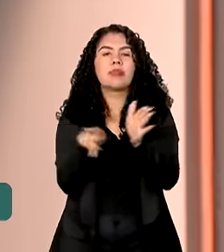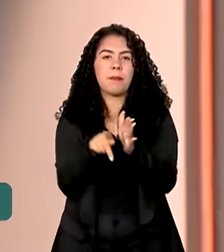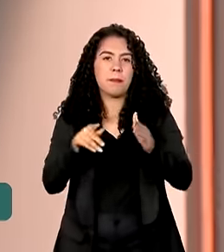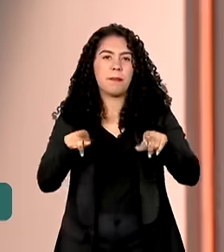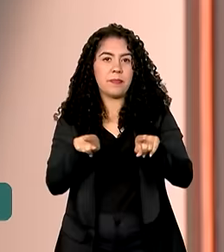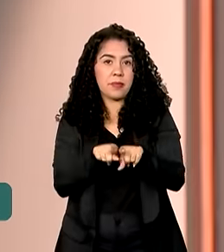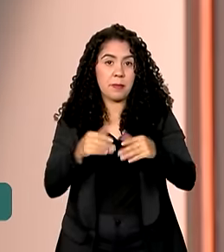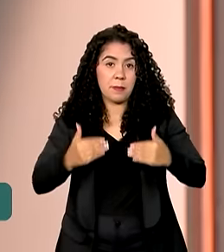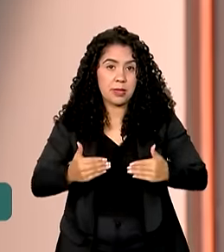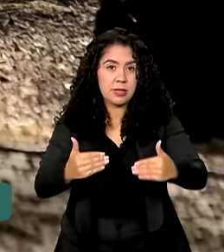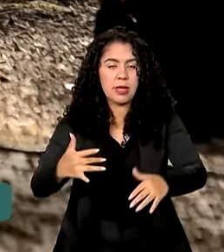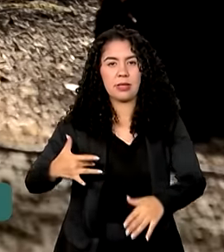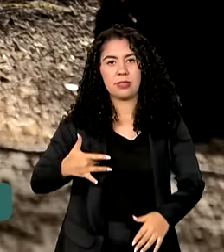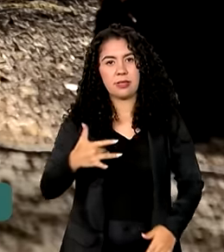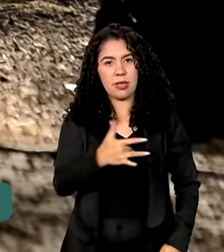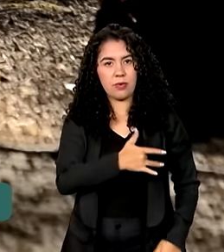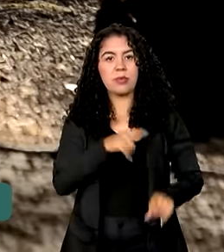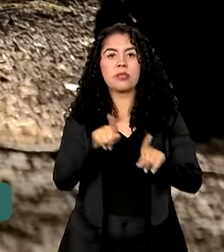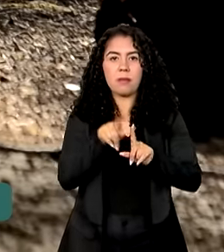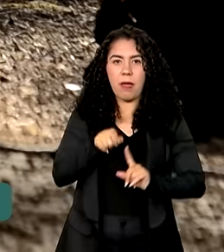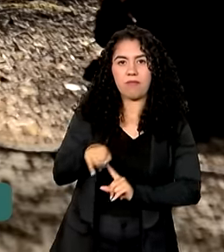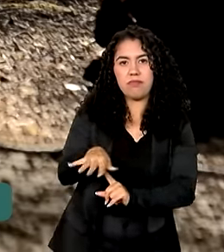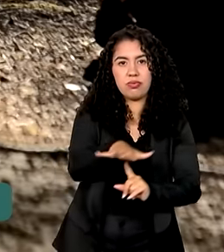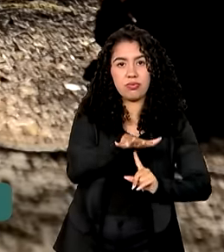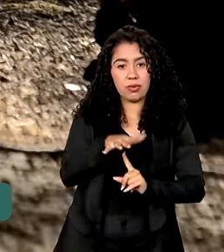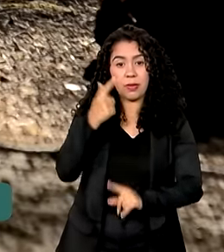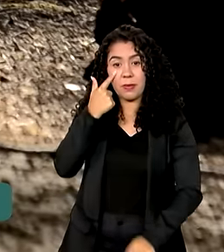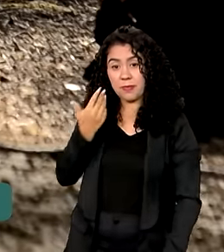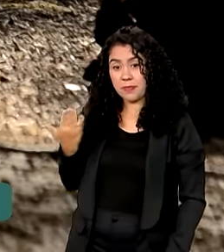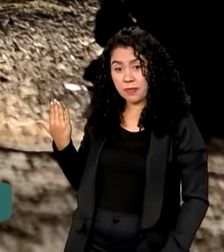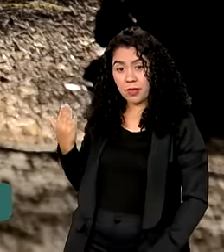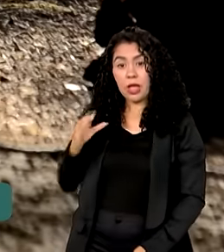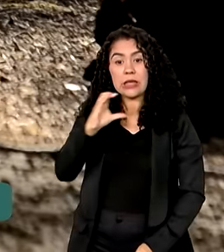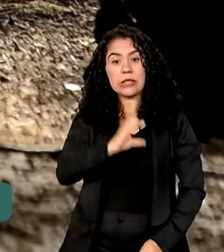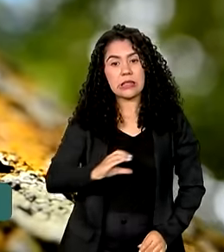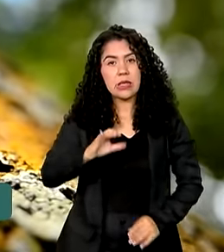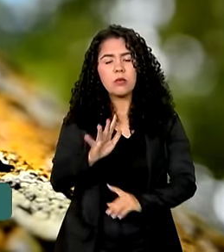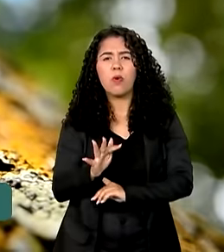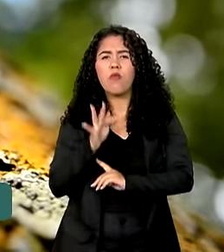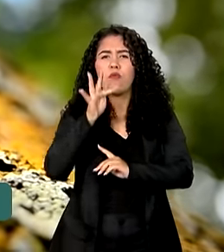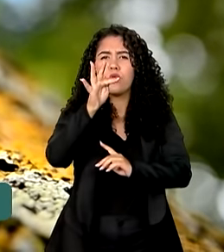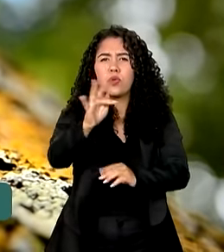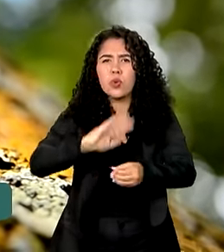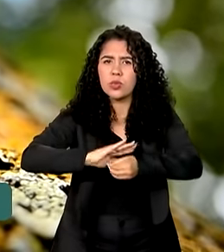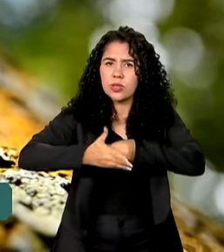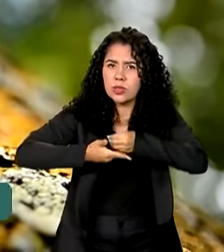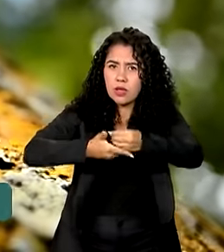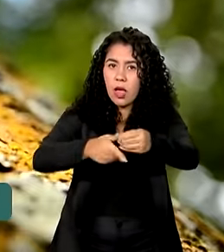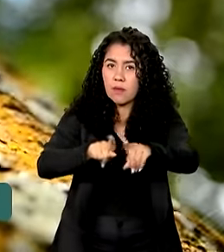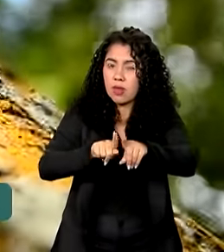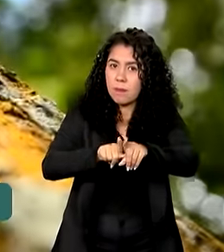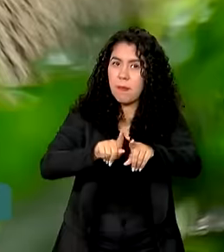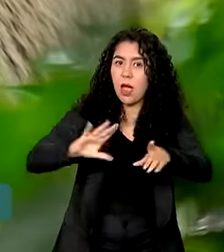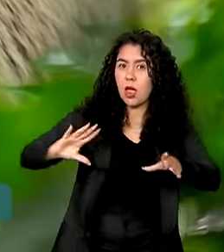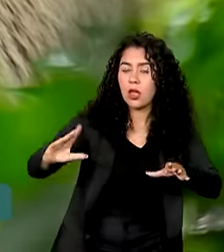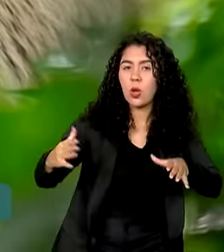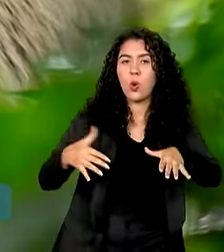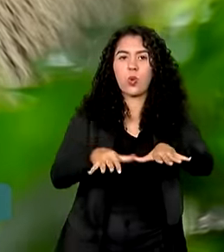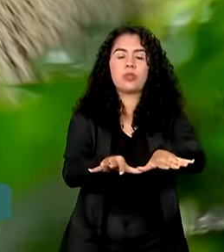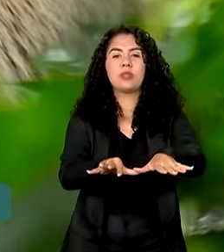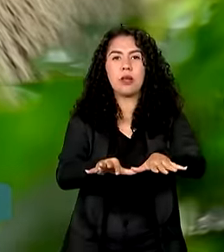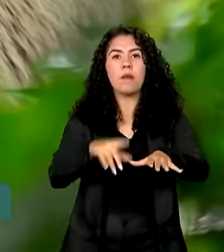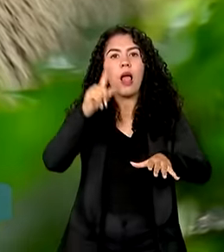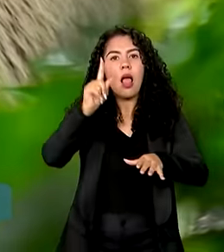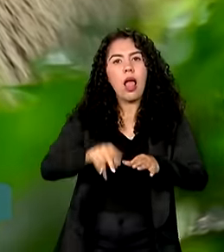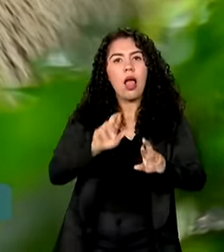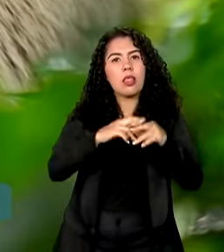e do Meio Ambiente. Ciência para um futuro sustentável e inclusivo. Esse foi o centro das discussões da Reunião